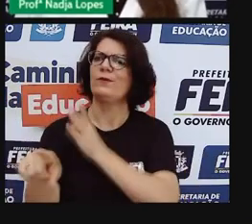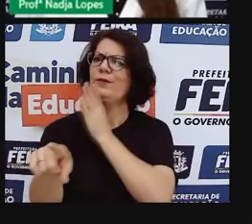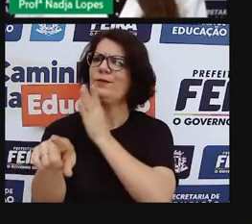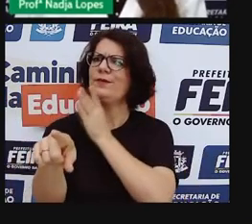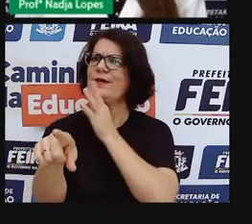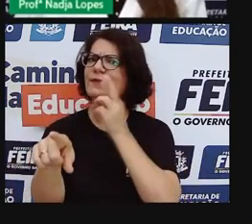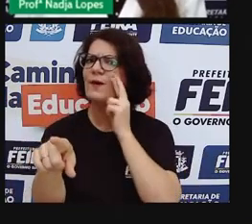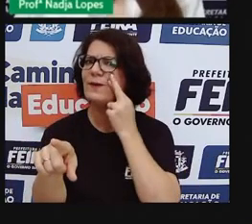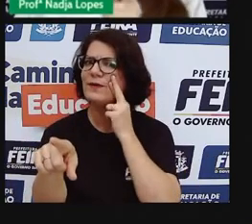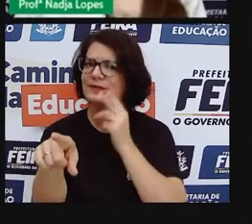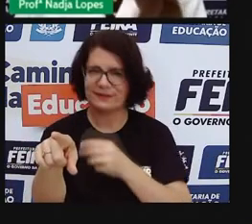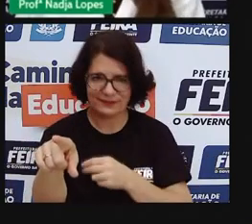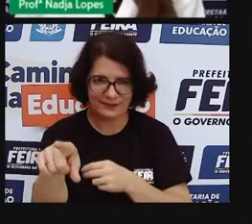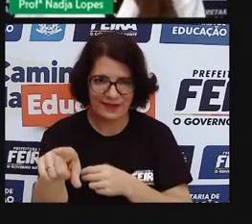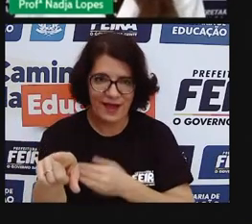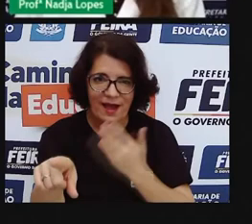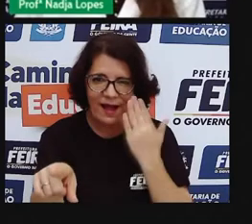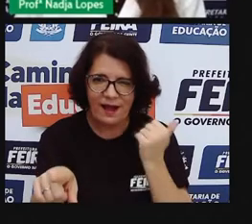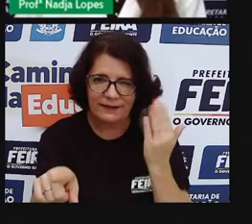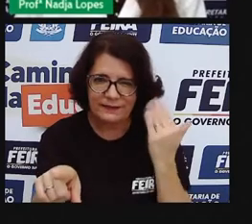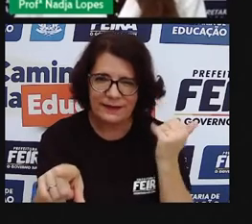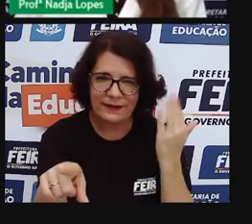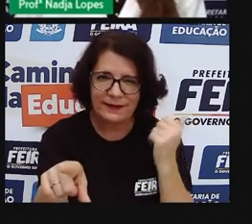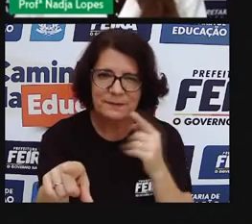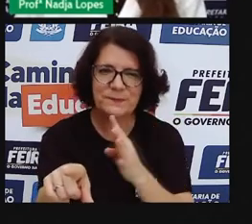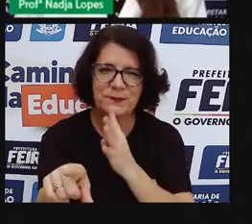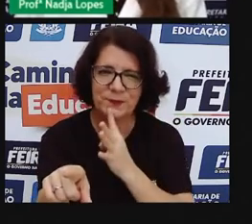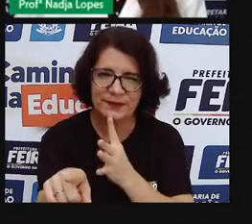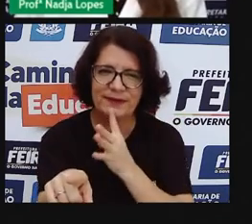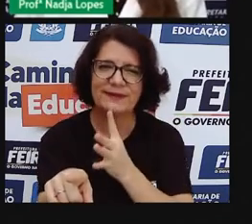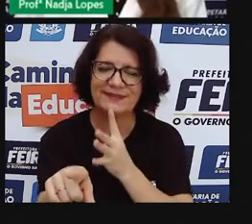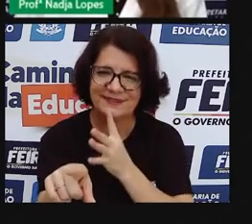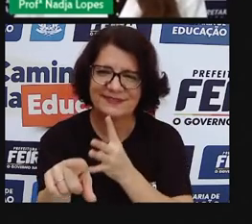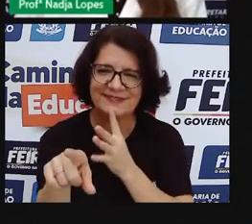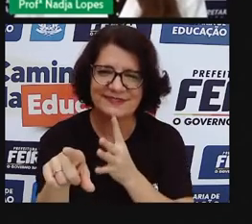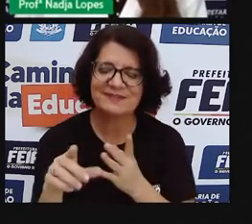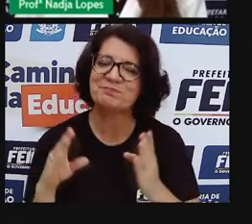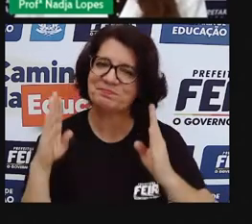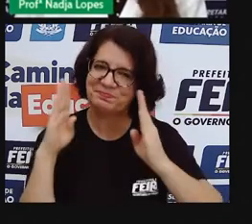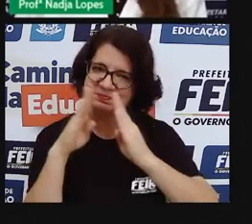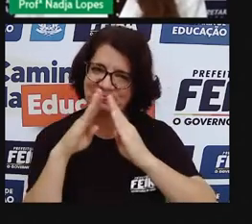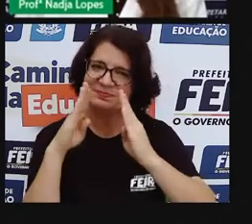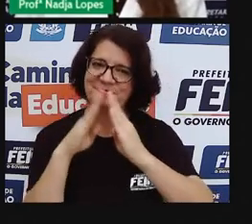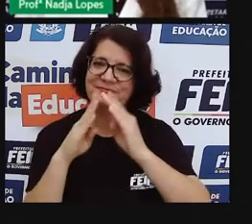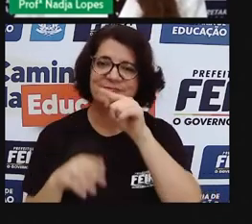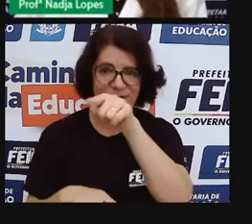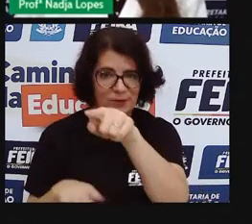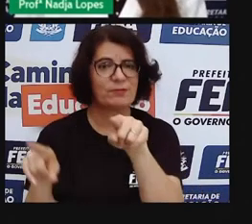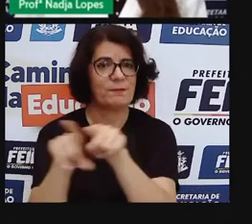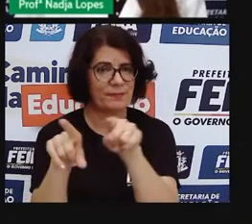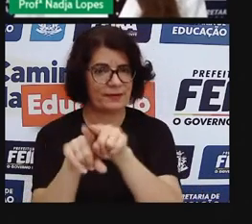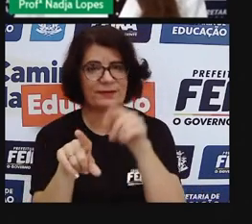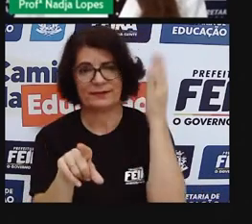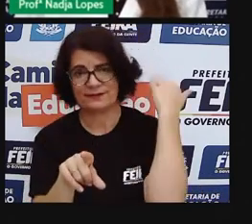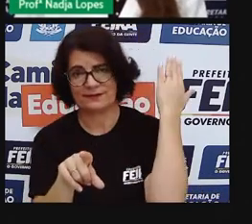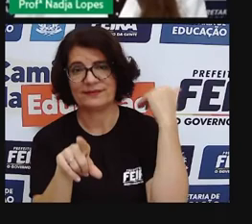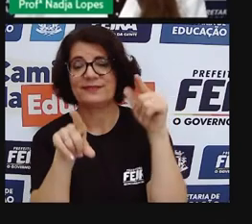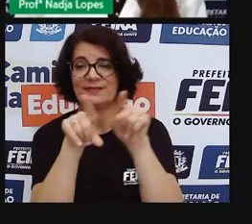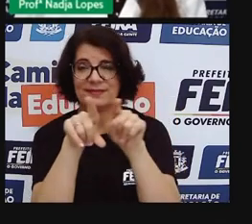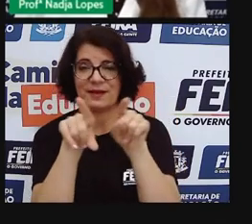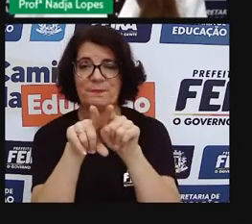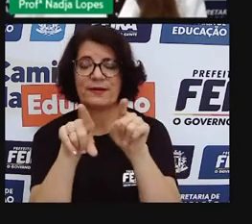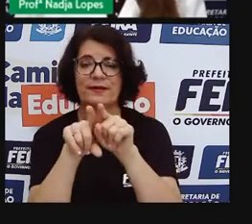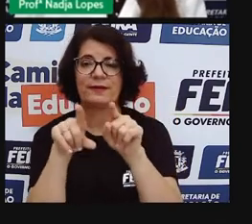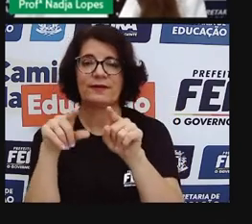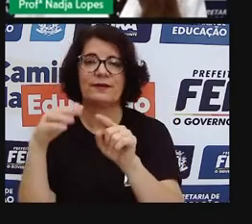Quem conhece a cidade vai saber de que local eu tô falando. Aí também era uma feira livre, né, a feira livre na